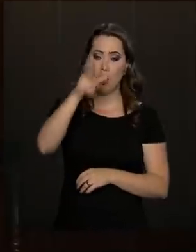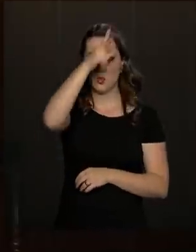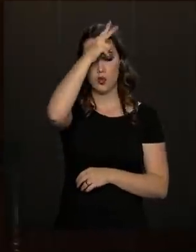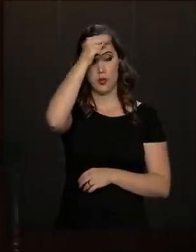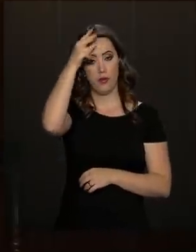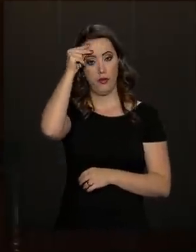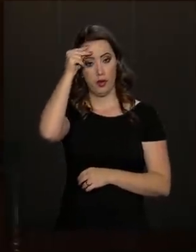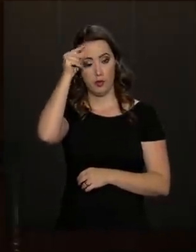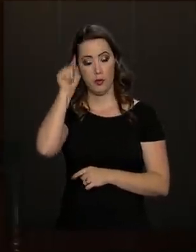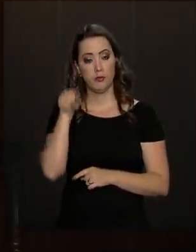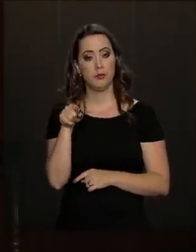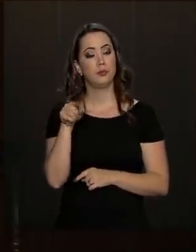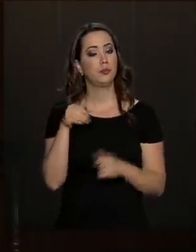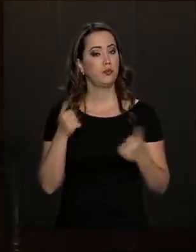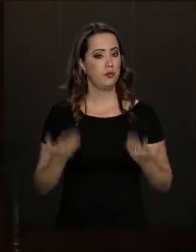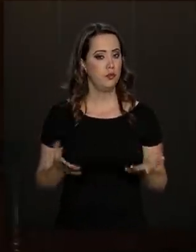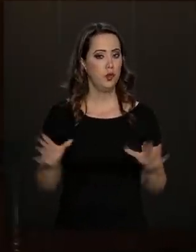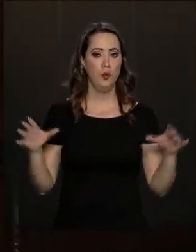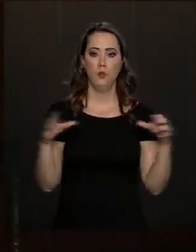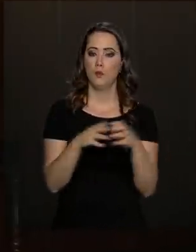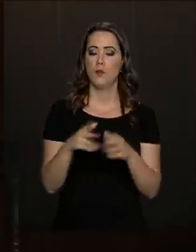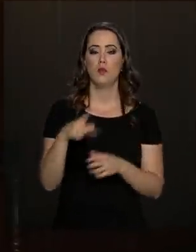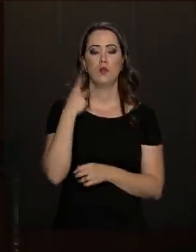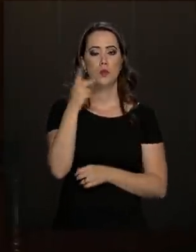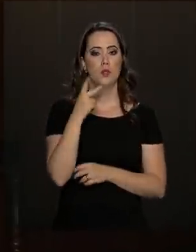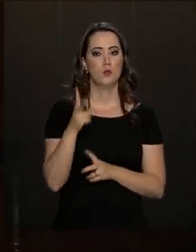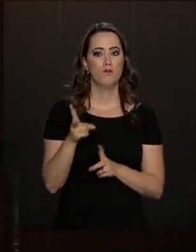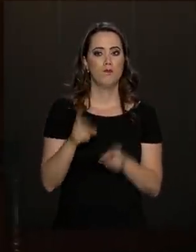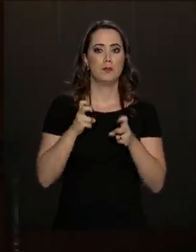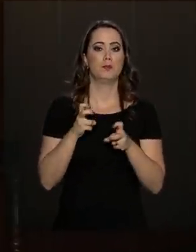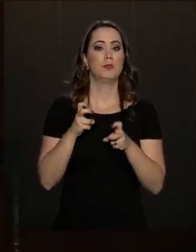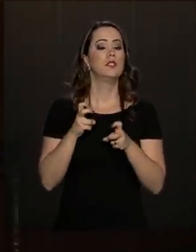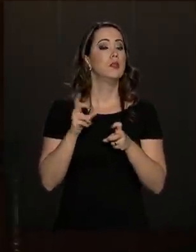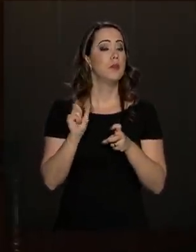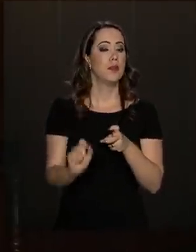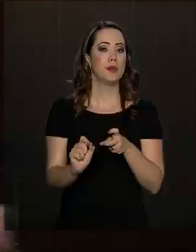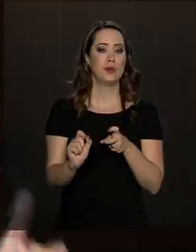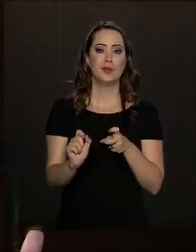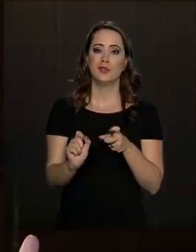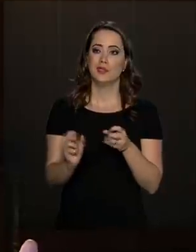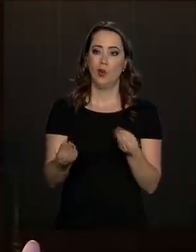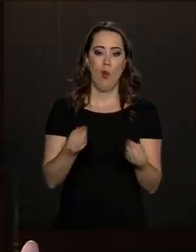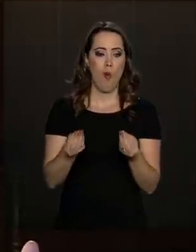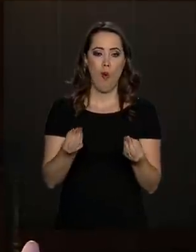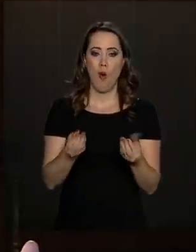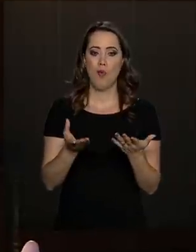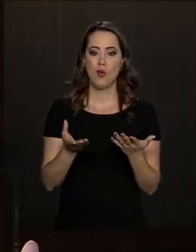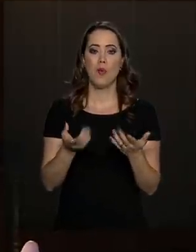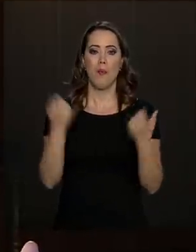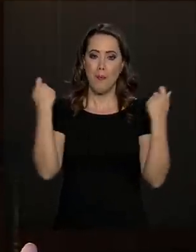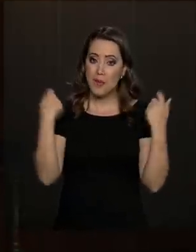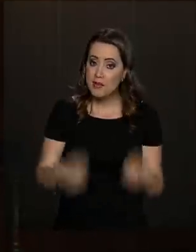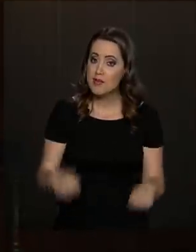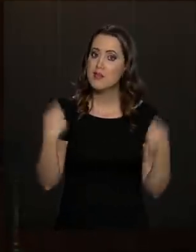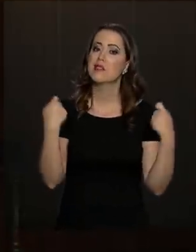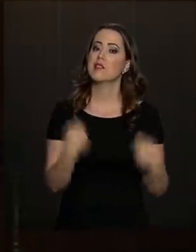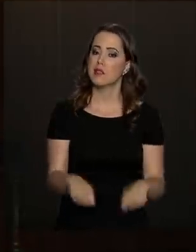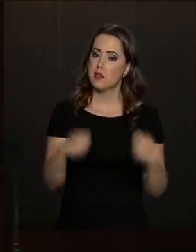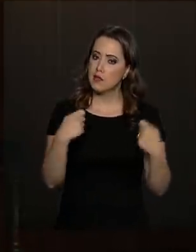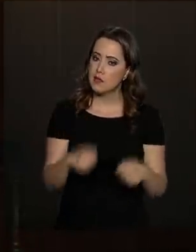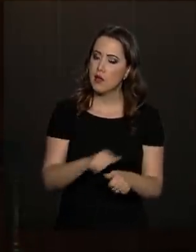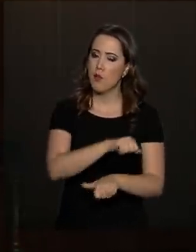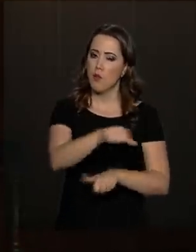E a classe política percebeu que é incontornável a necessidade dessa reforma. As